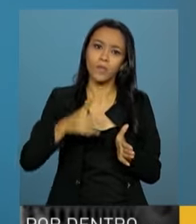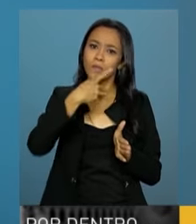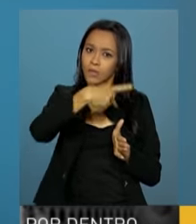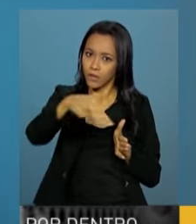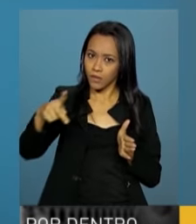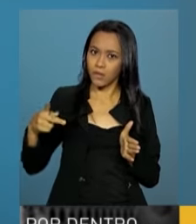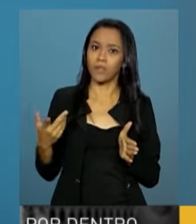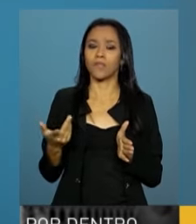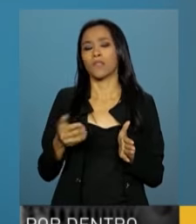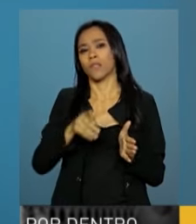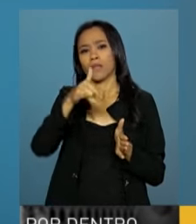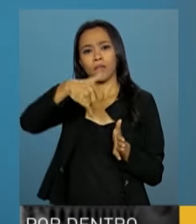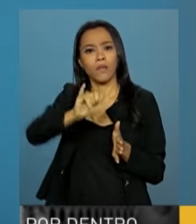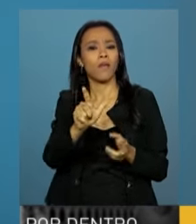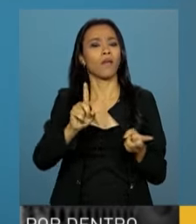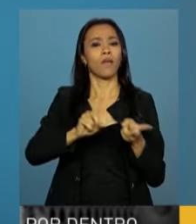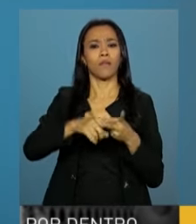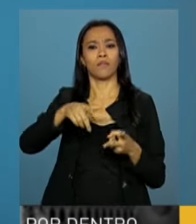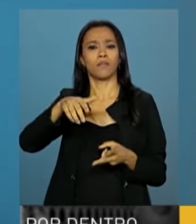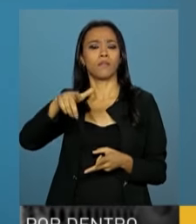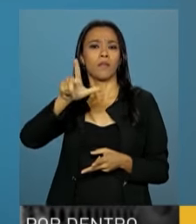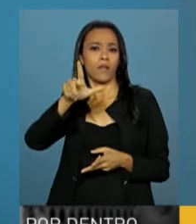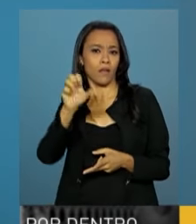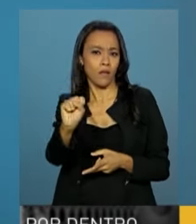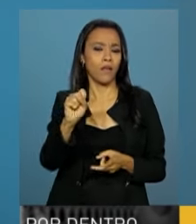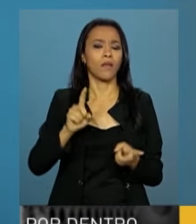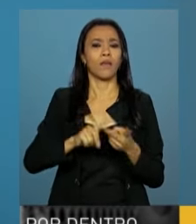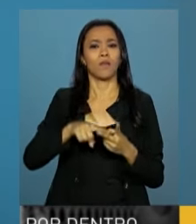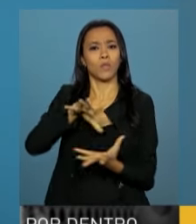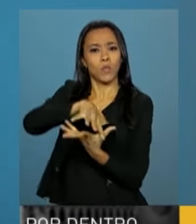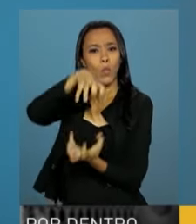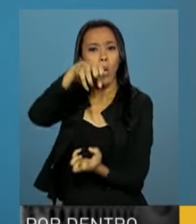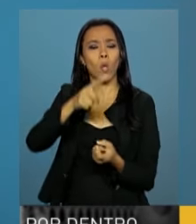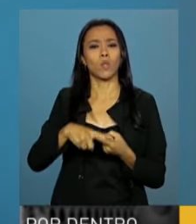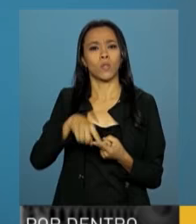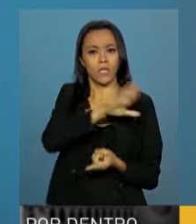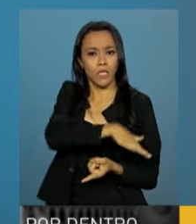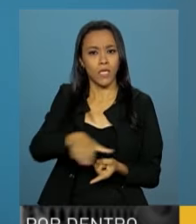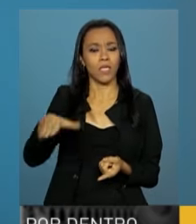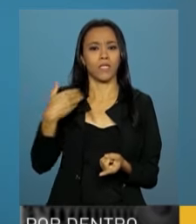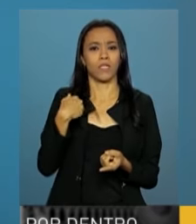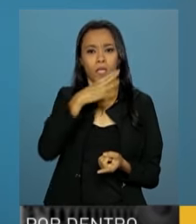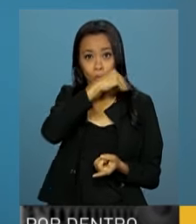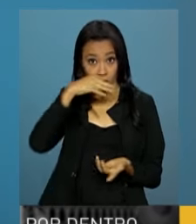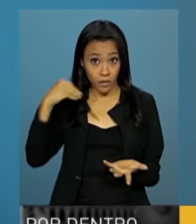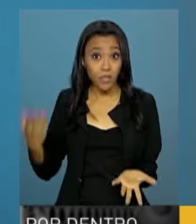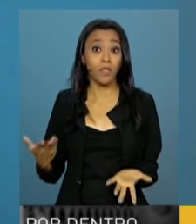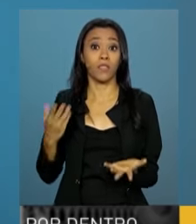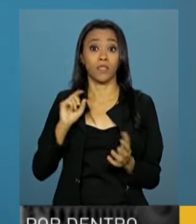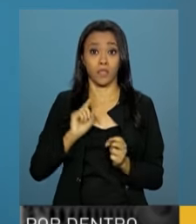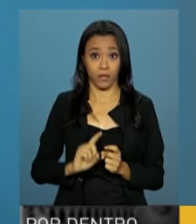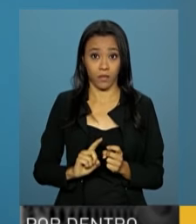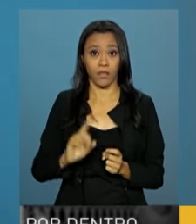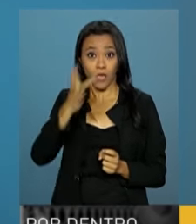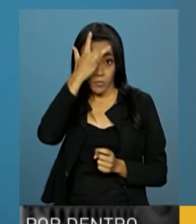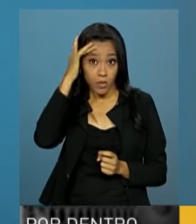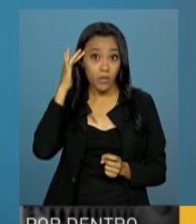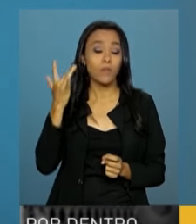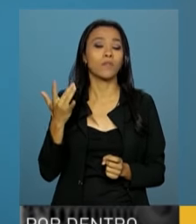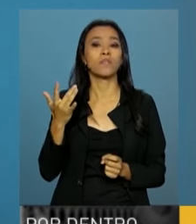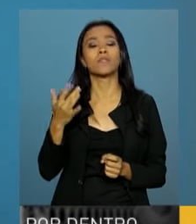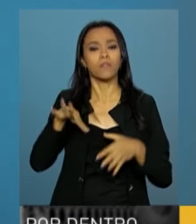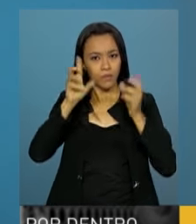os gays, as lésbicas, os idosos, as crianças, adolescentes, as pessoas com